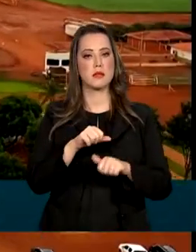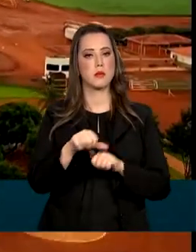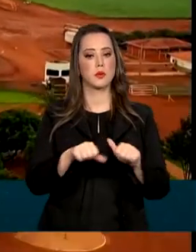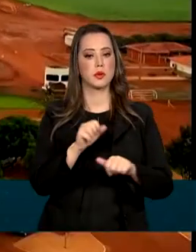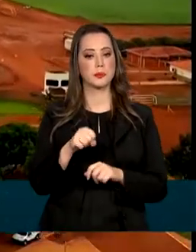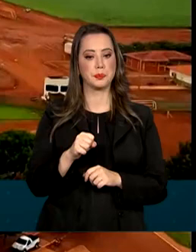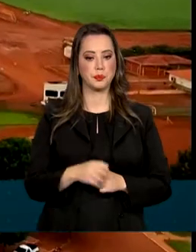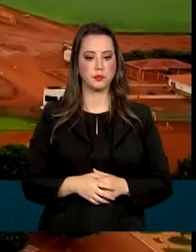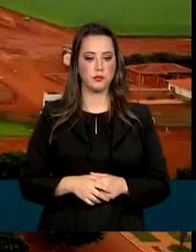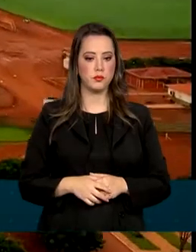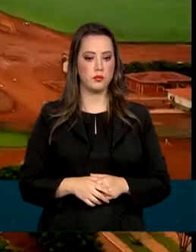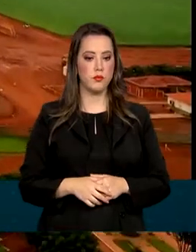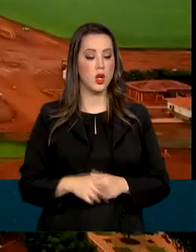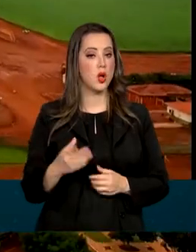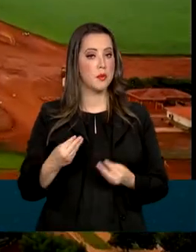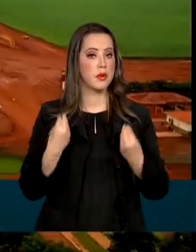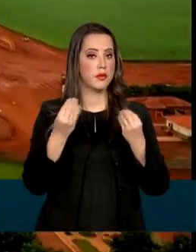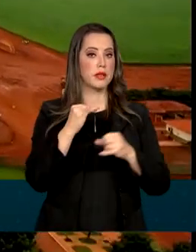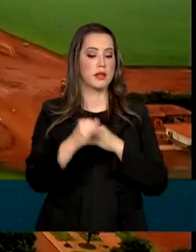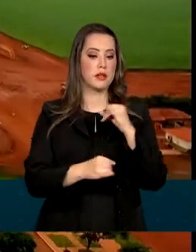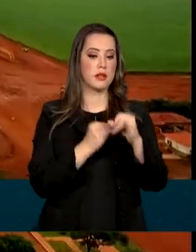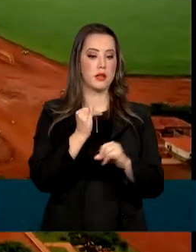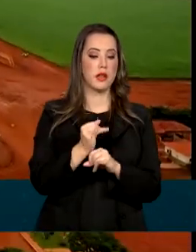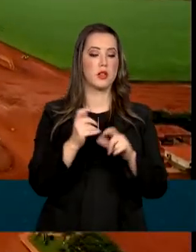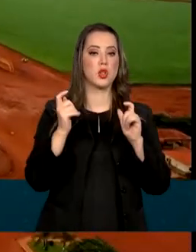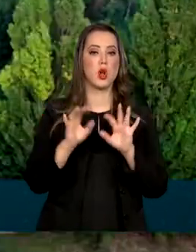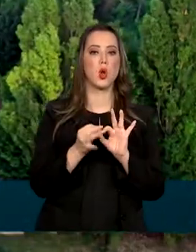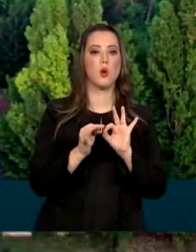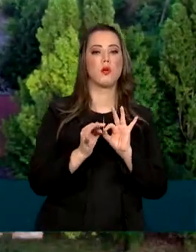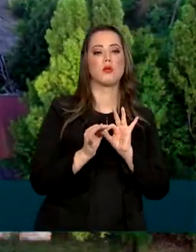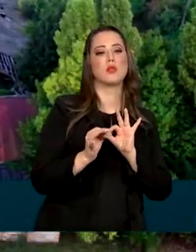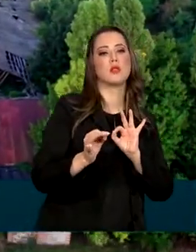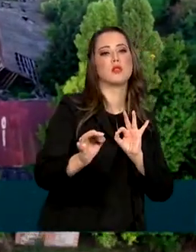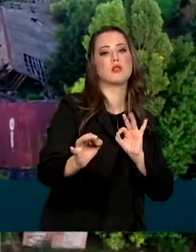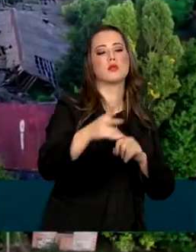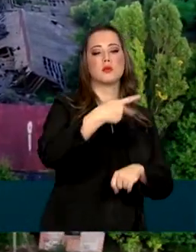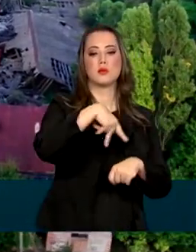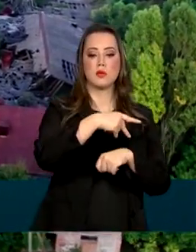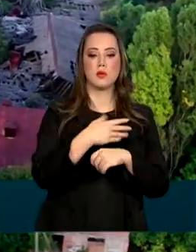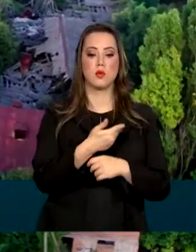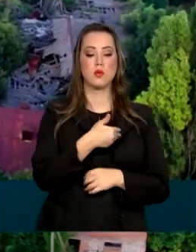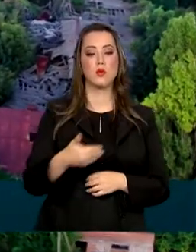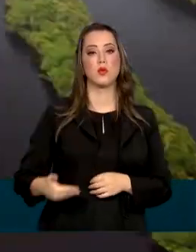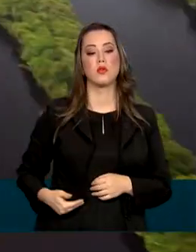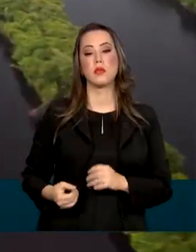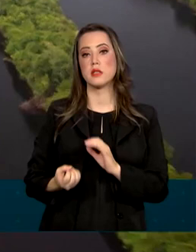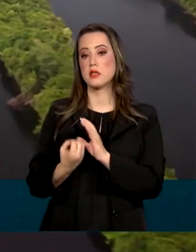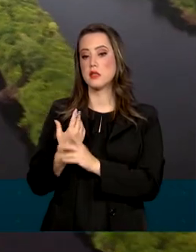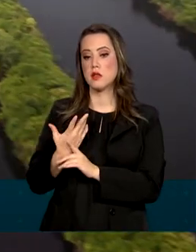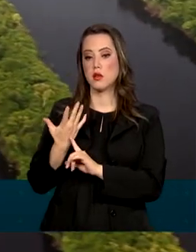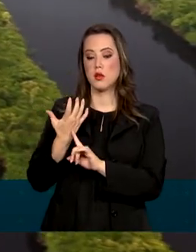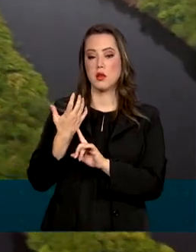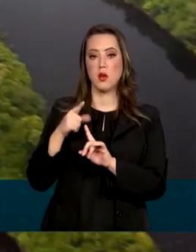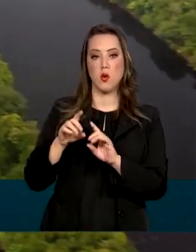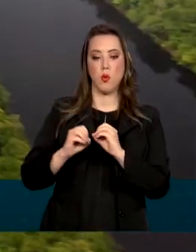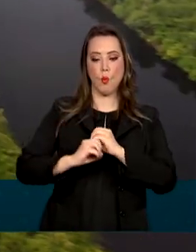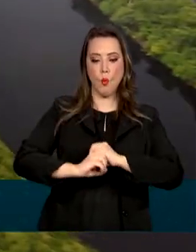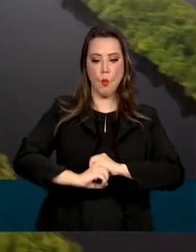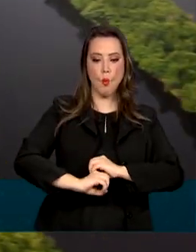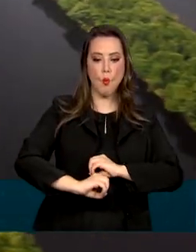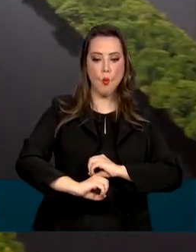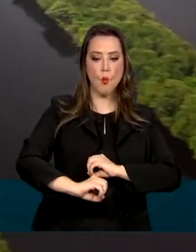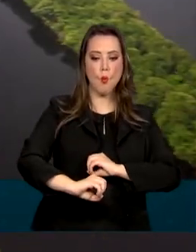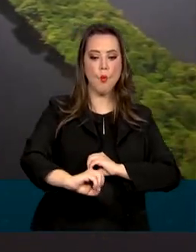internet às áreas mais isoladas do país, na região norte, o governo está instalando cabos de fibra ótica